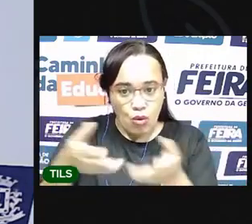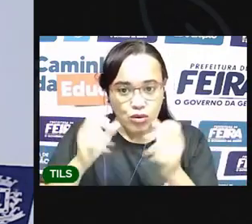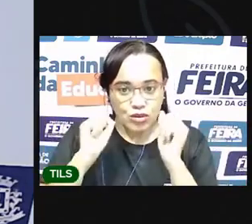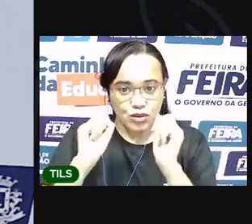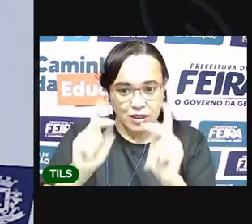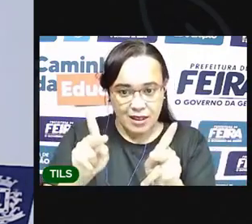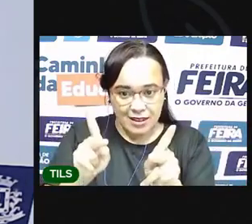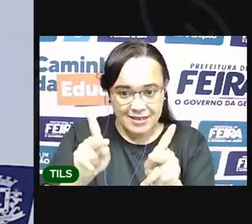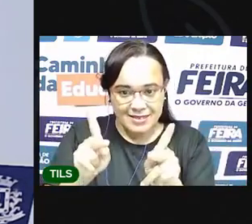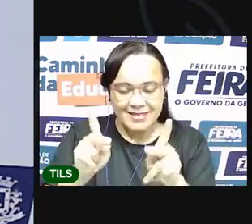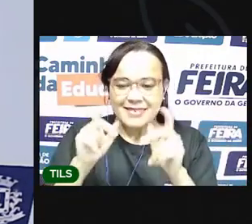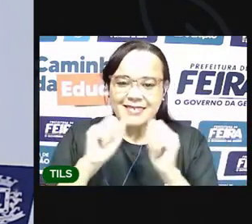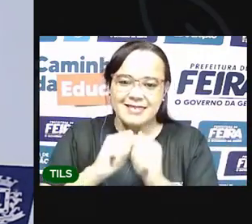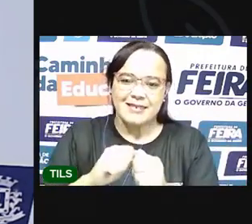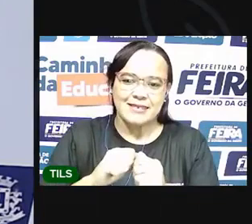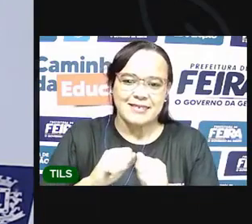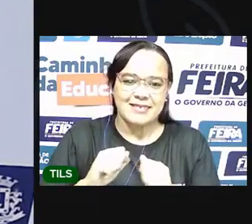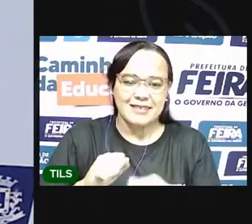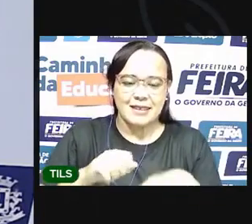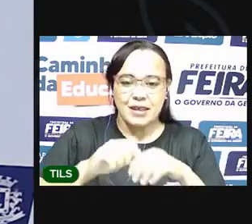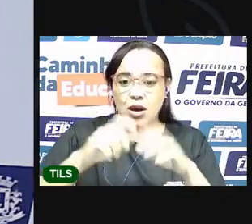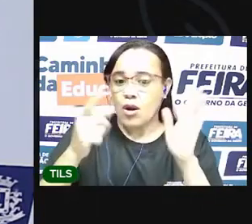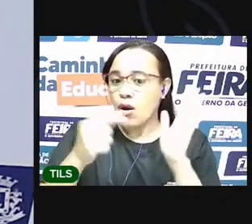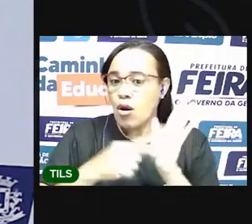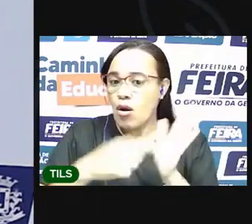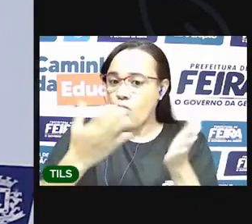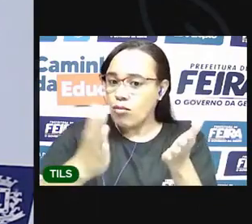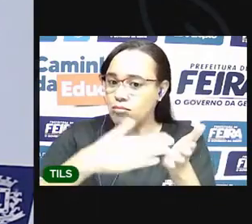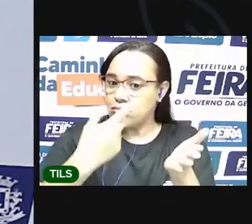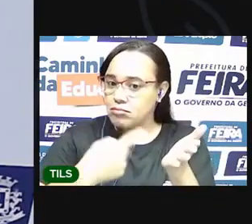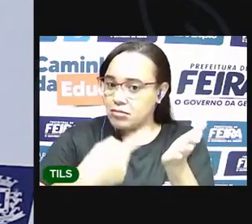já deixa aí o seu caderno,